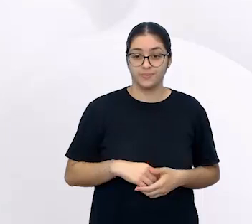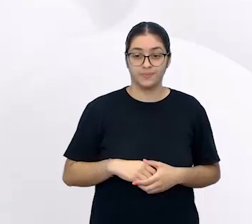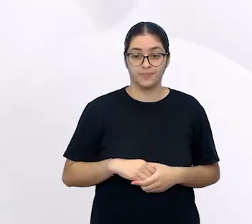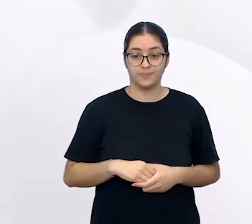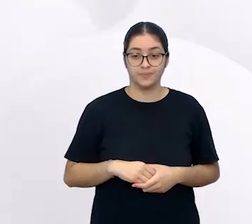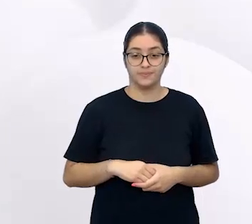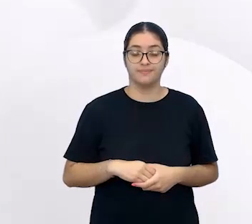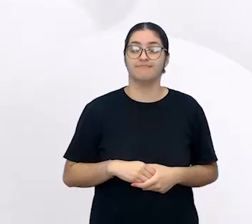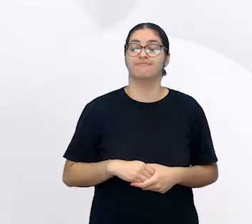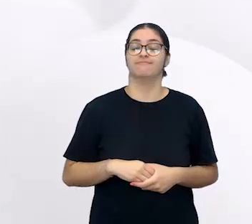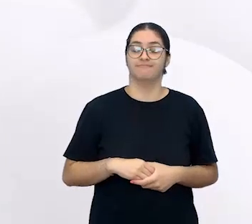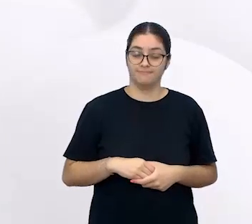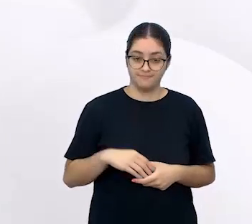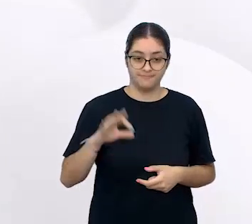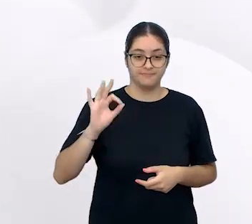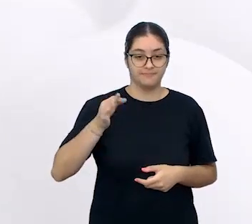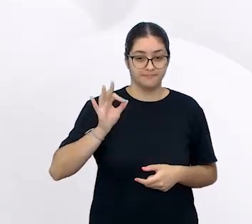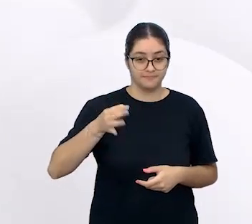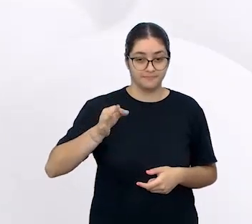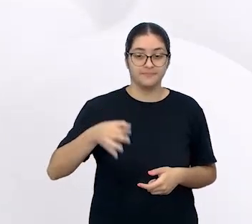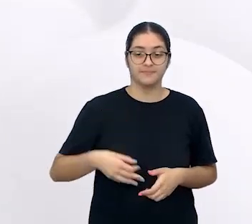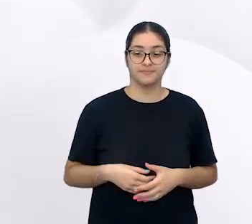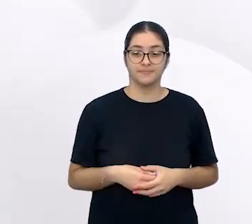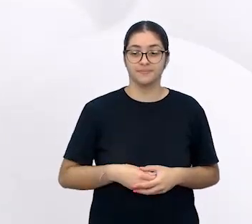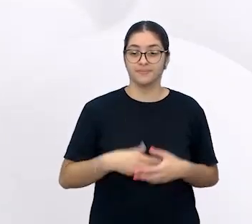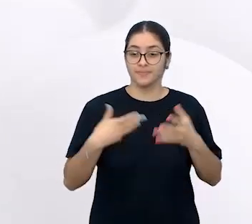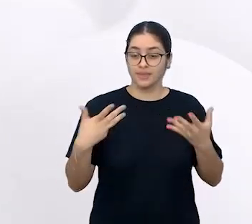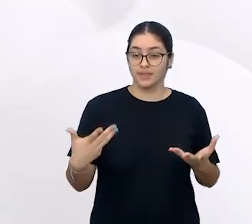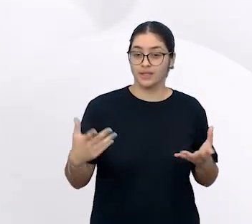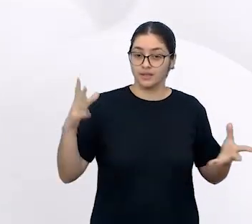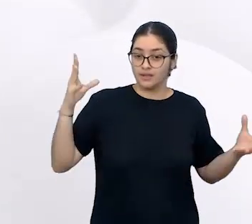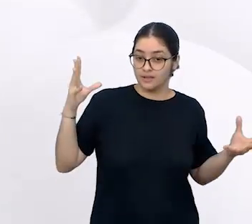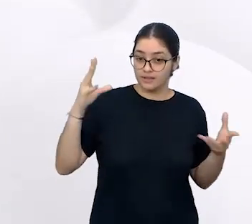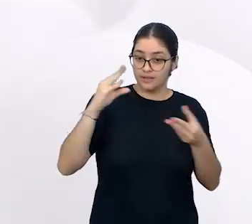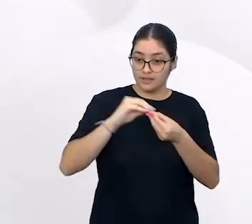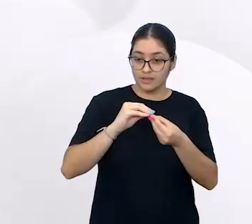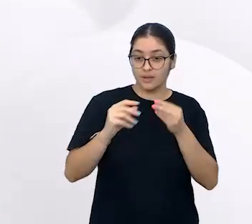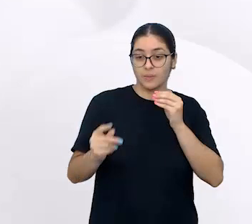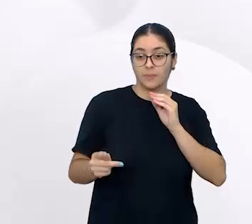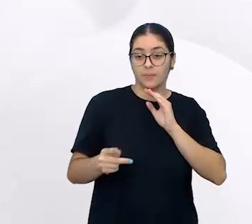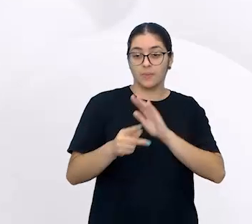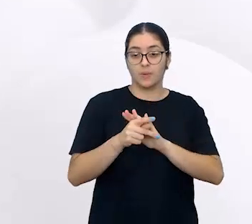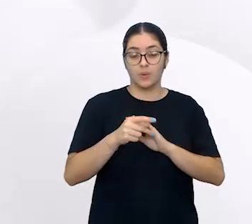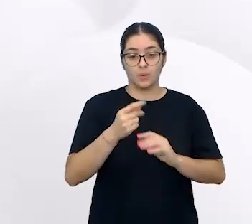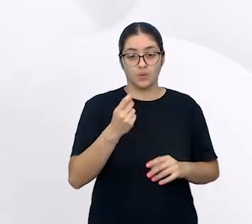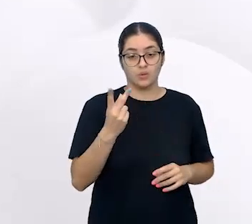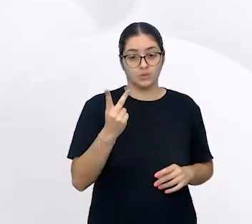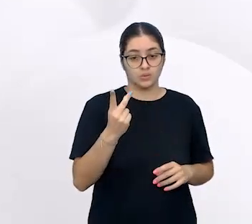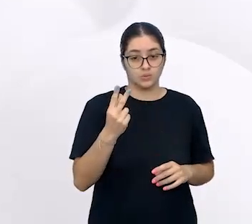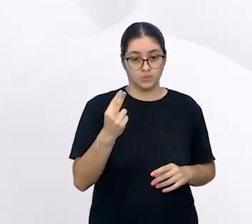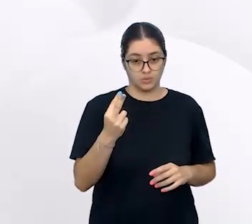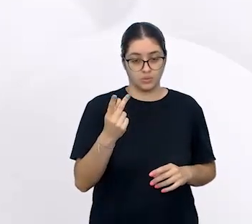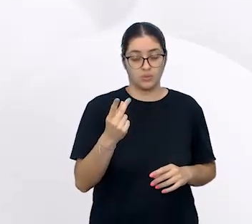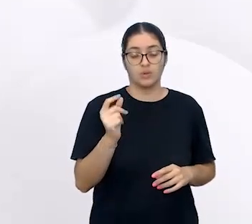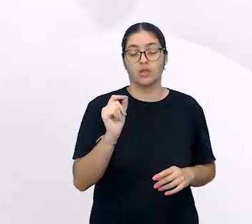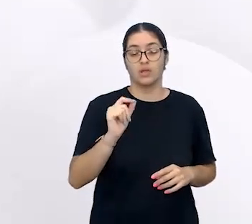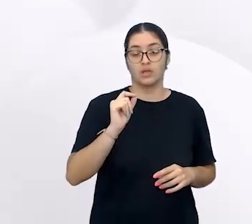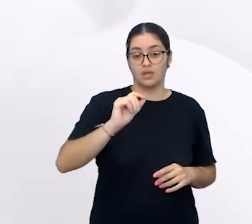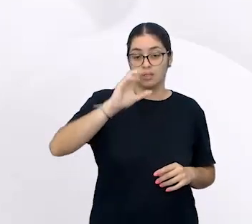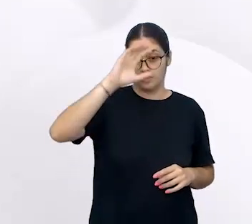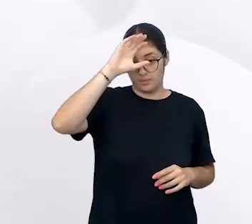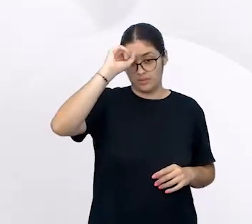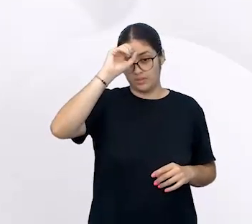Com certeza. E assim, sintetizando as duas questões, né? Alfabetização e